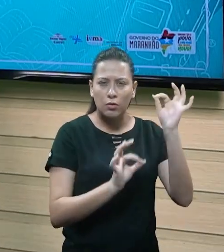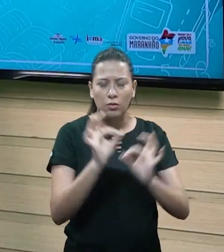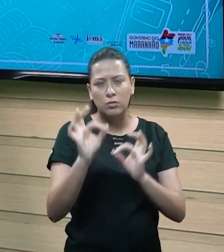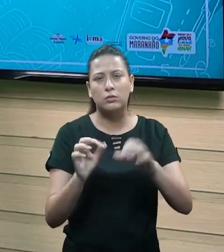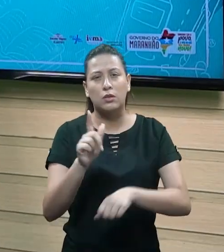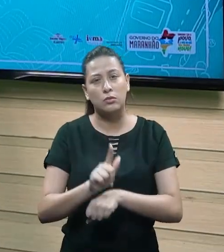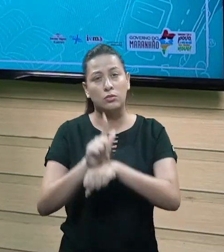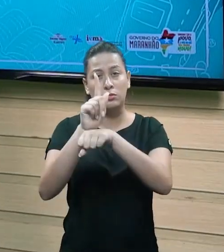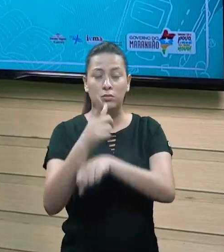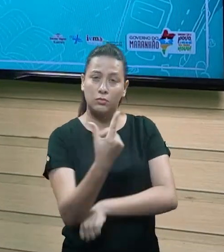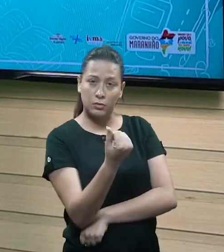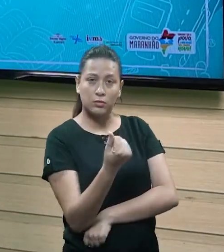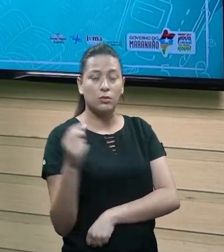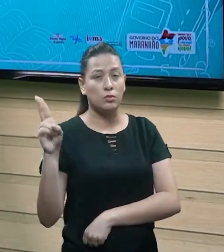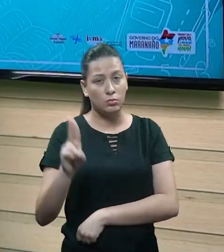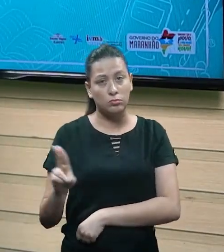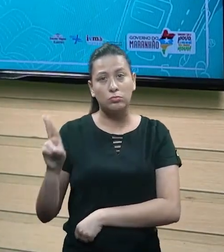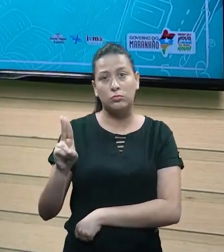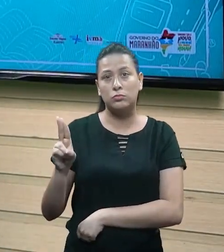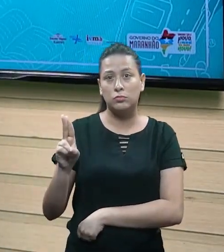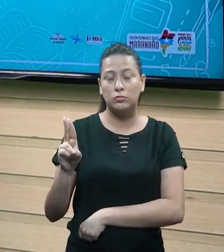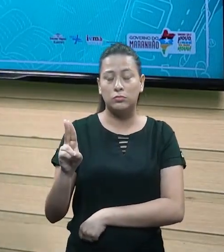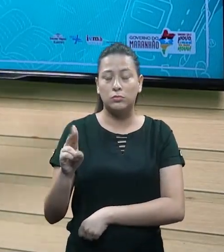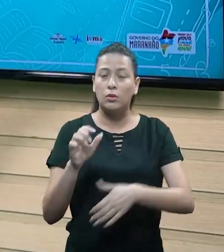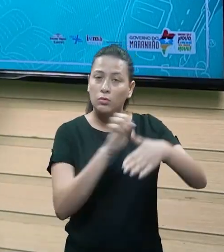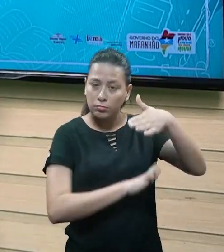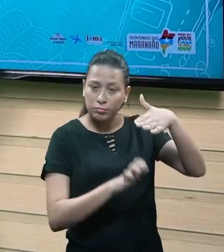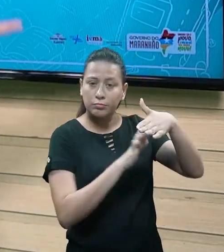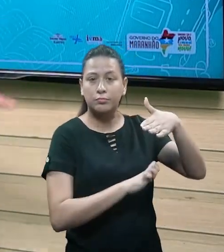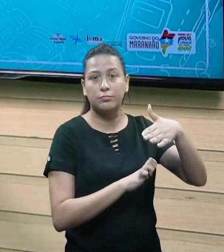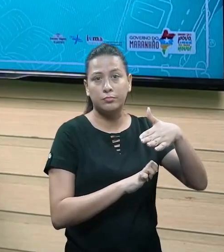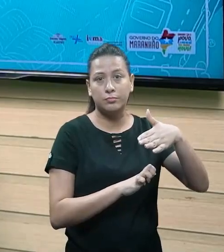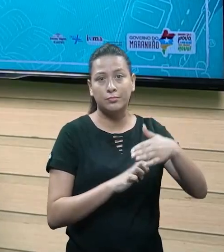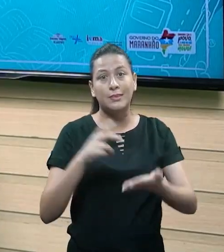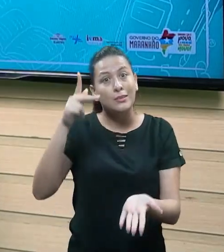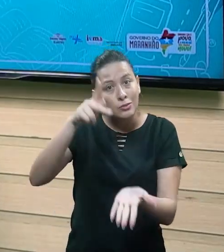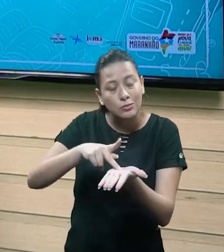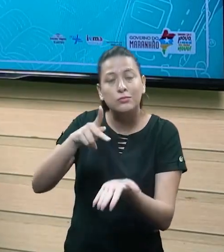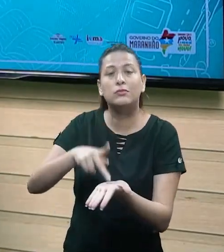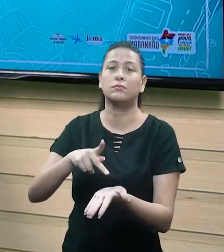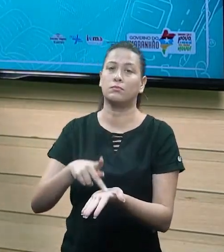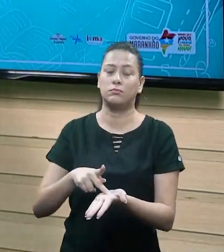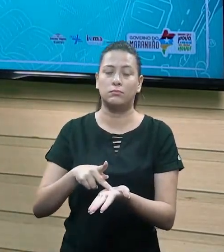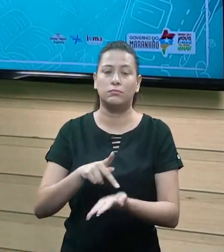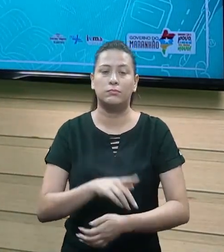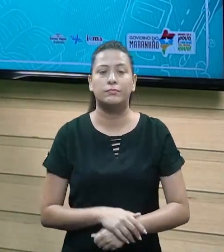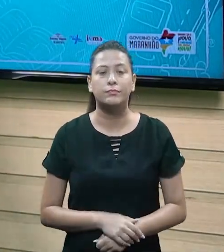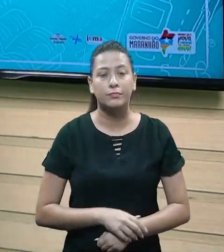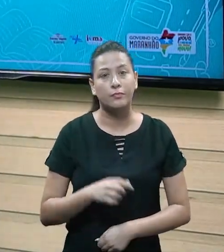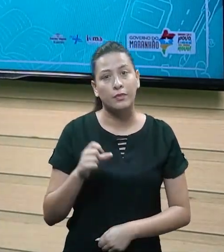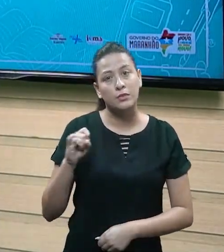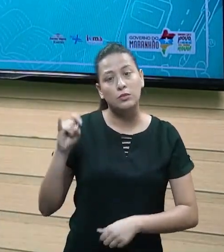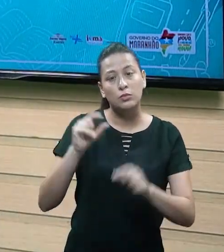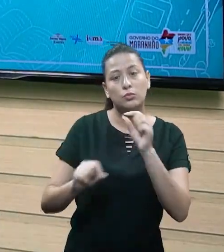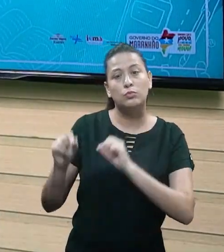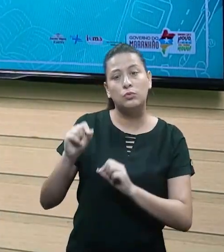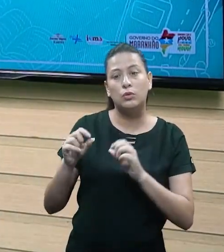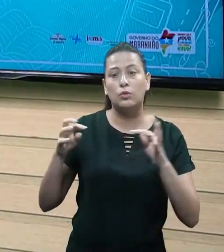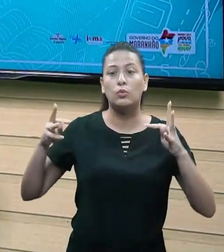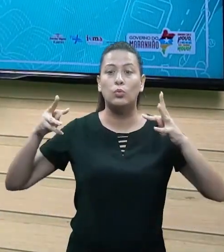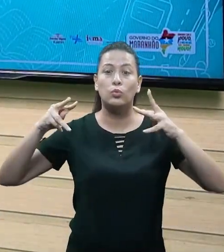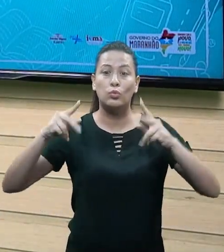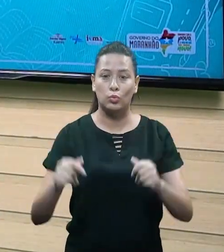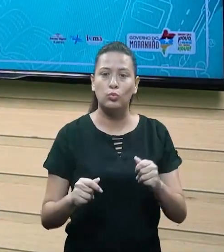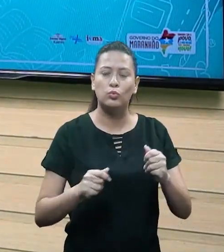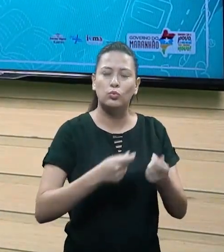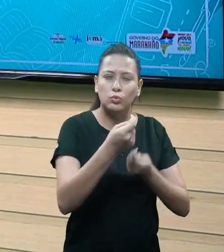gestão financeira da empresa através do seu patrimônio, como já foi falado, tá? E de maneira real, para dizer se tudo que foi planejado, como foi colocado